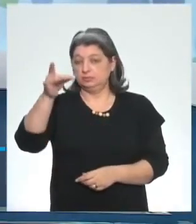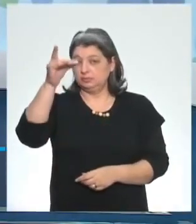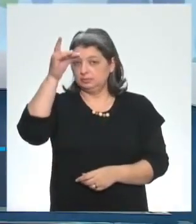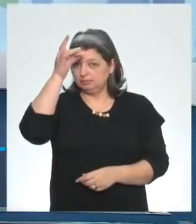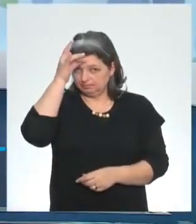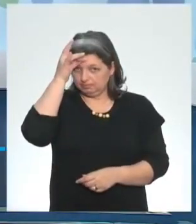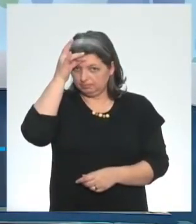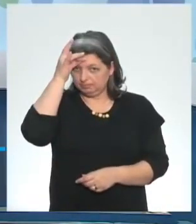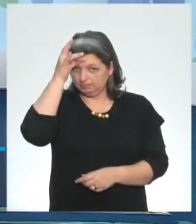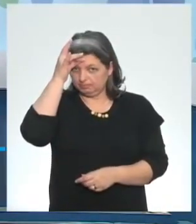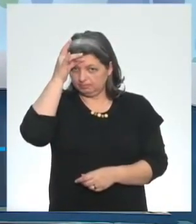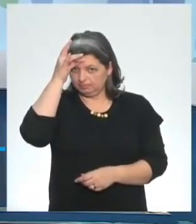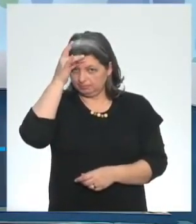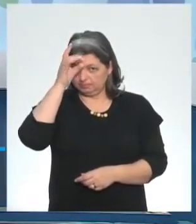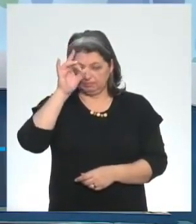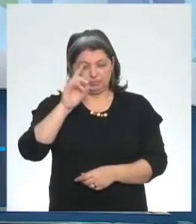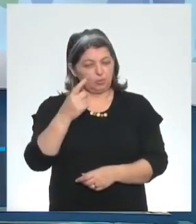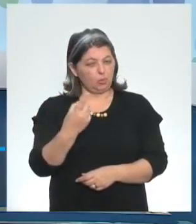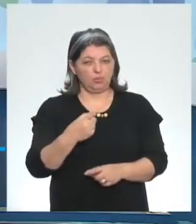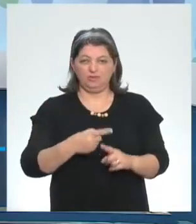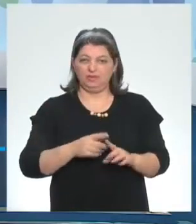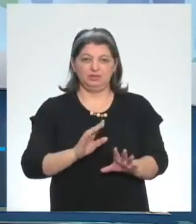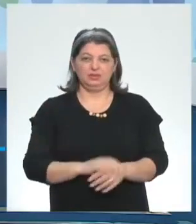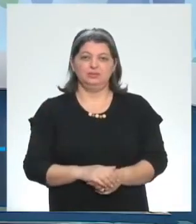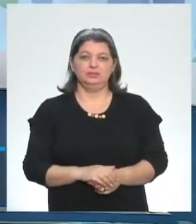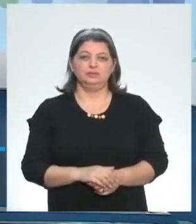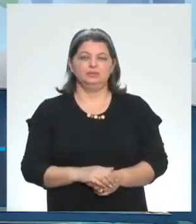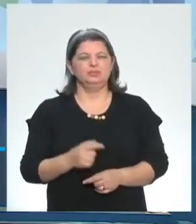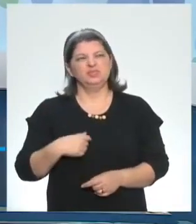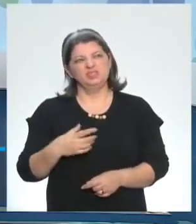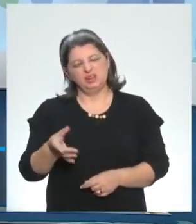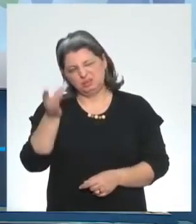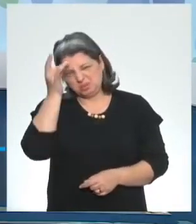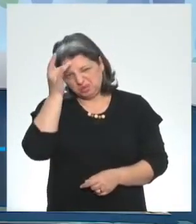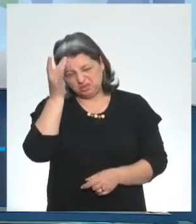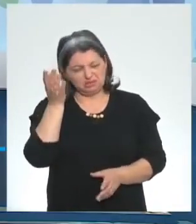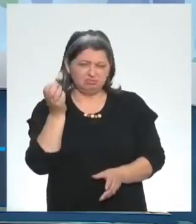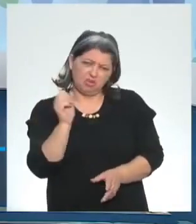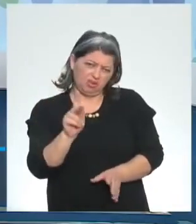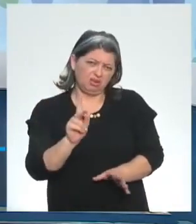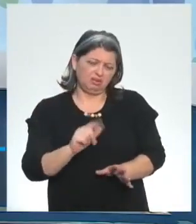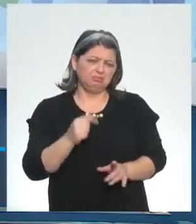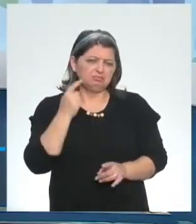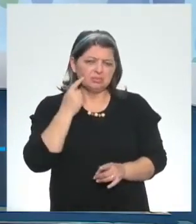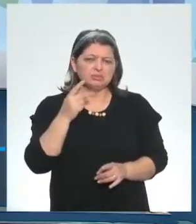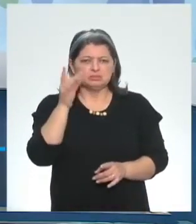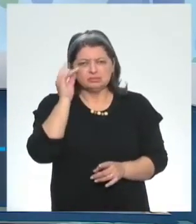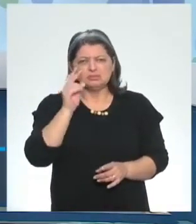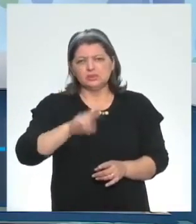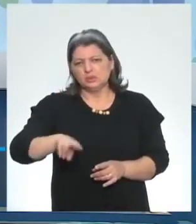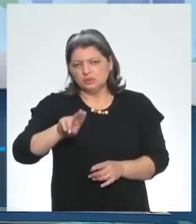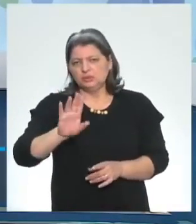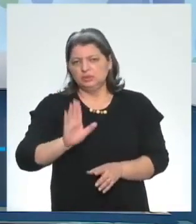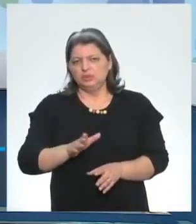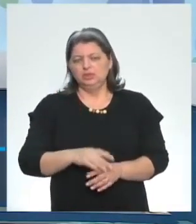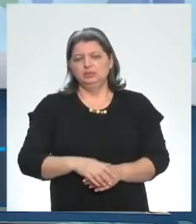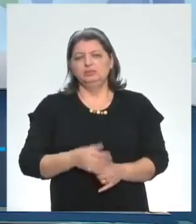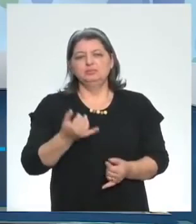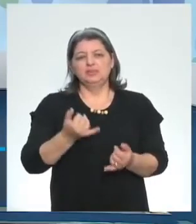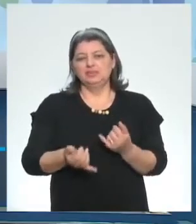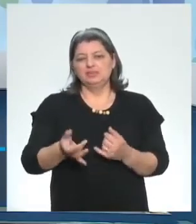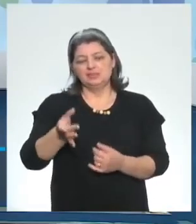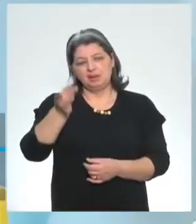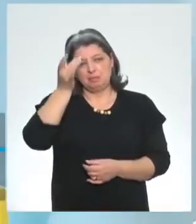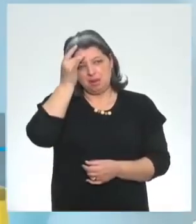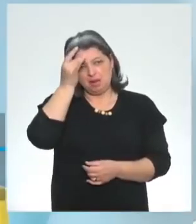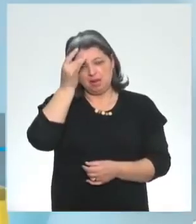guarda aquela forma uma vez a gente não gosta muito de falar memorizar mas ok você guarda porque você usou várias vezes mas você tá guardando lá na memória